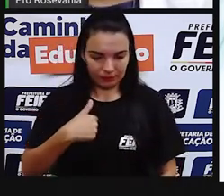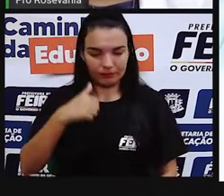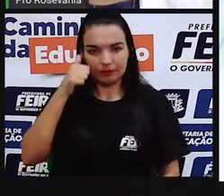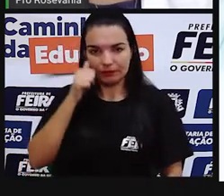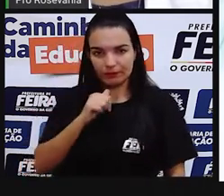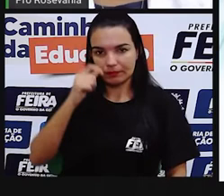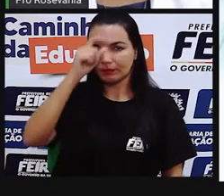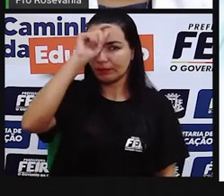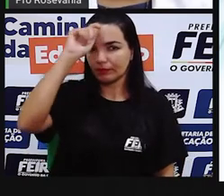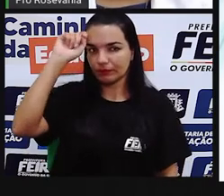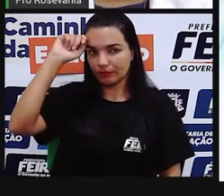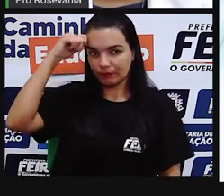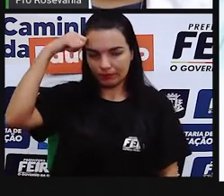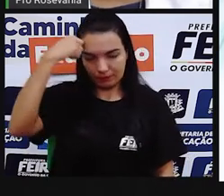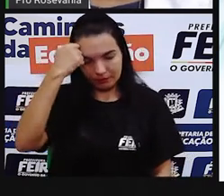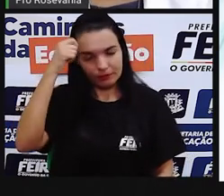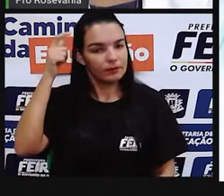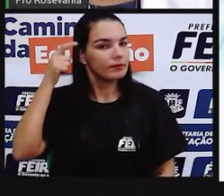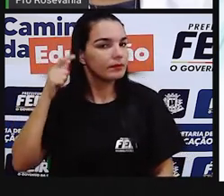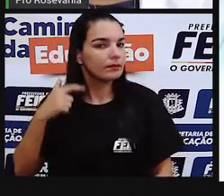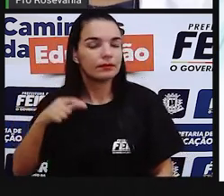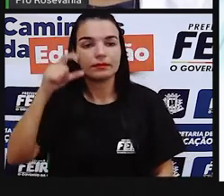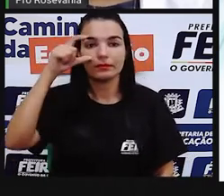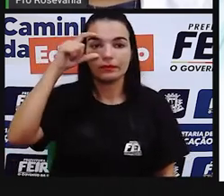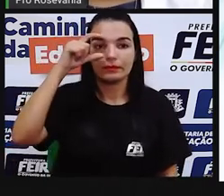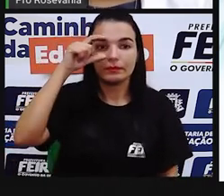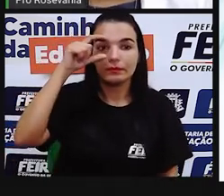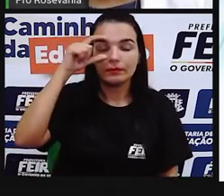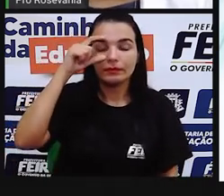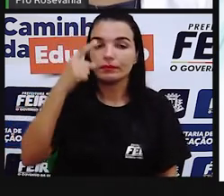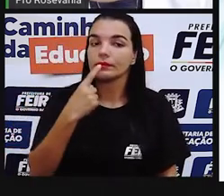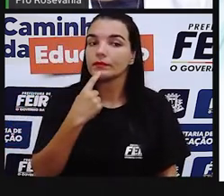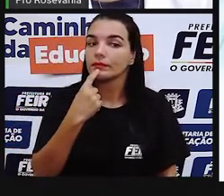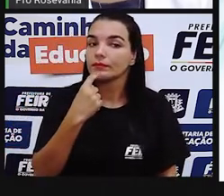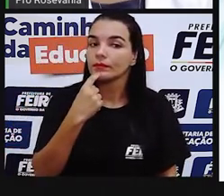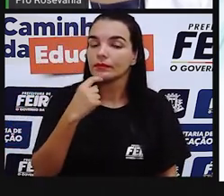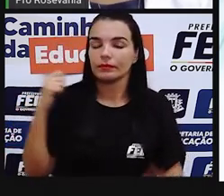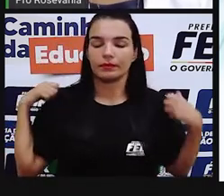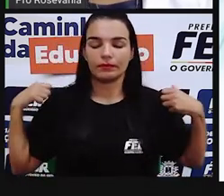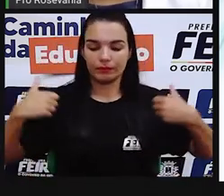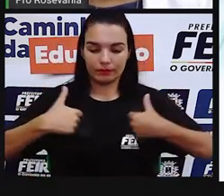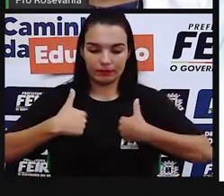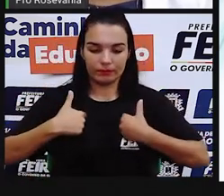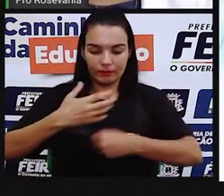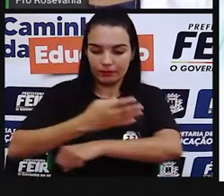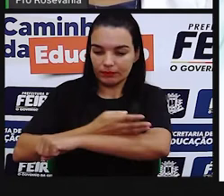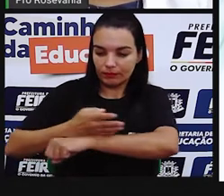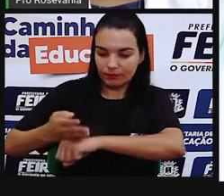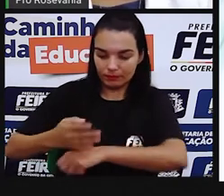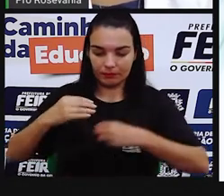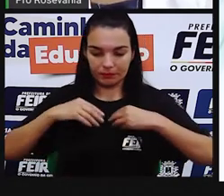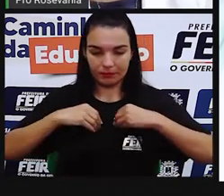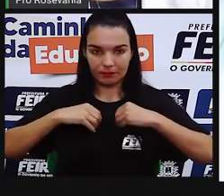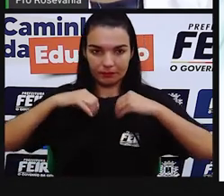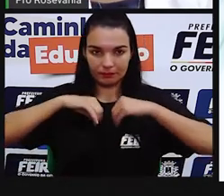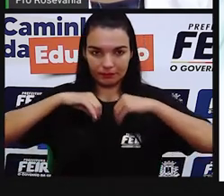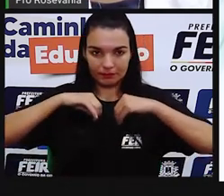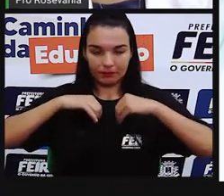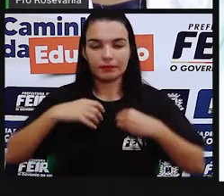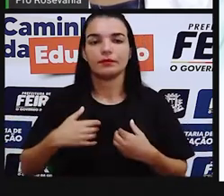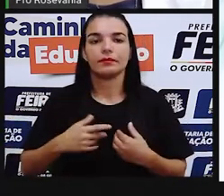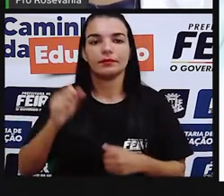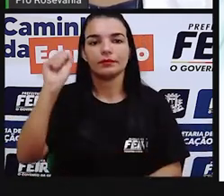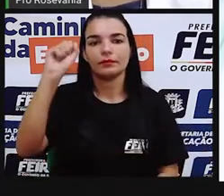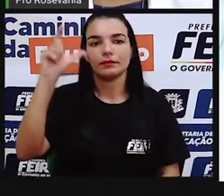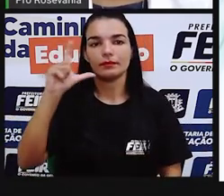caminho preto, eu sou alto primeiro, estou usando um jaleco branco, uma chaleja tinta, um barinho, e